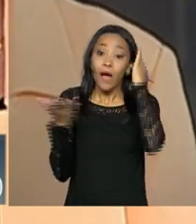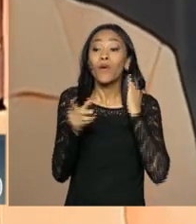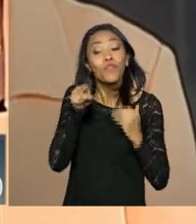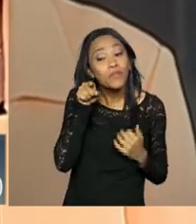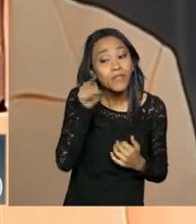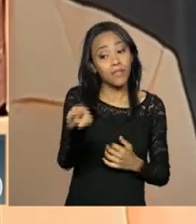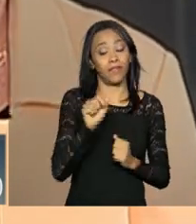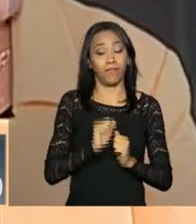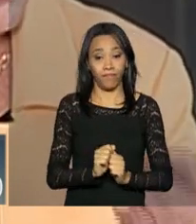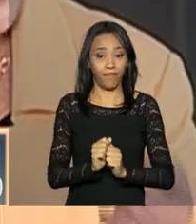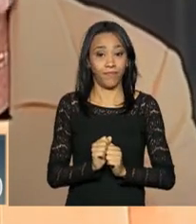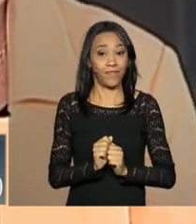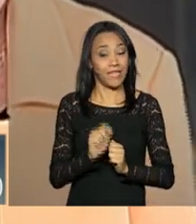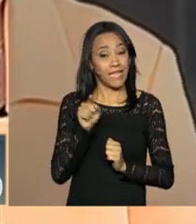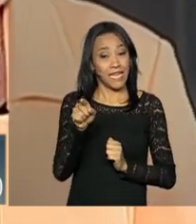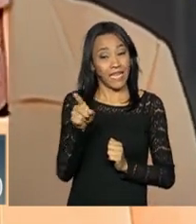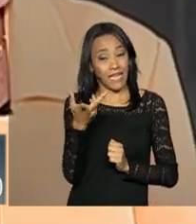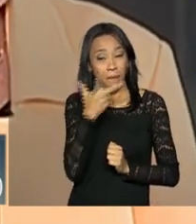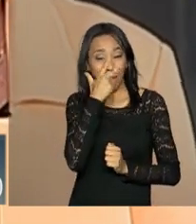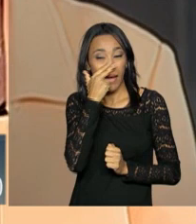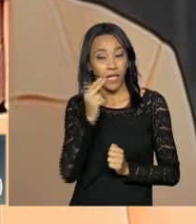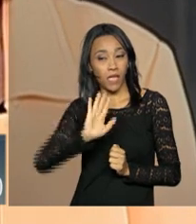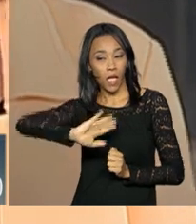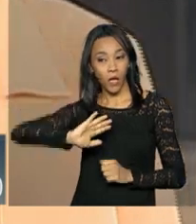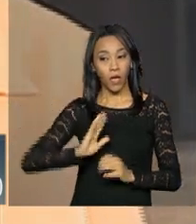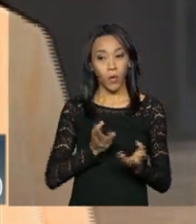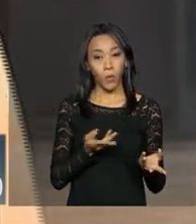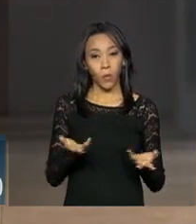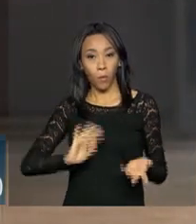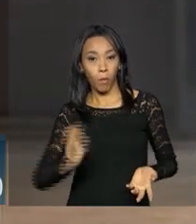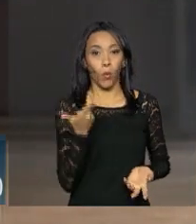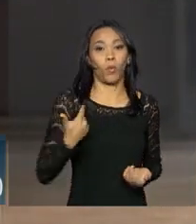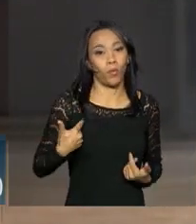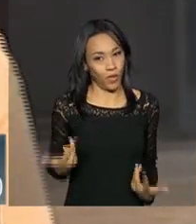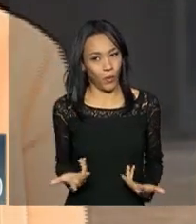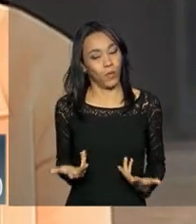você não tente botar uma casquinha de banana no meu passeio,